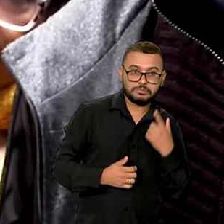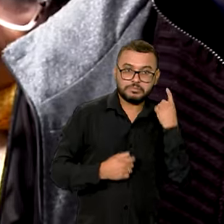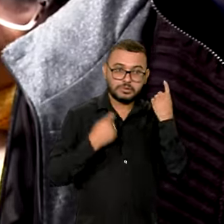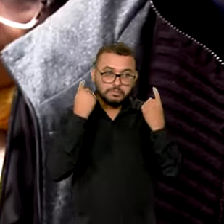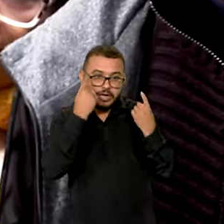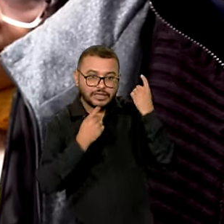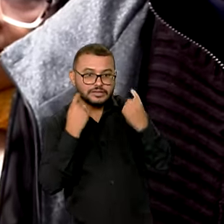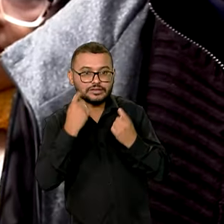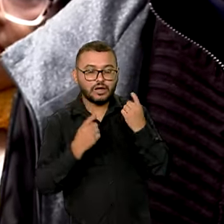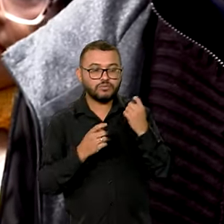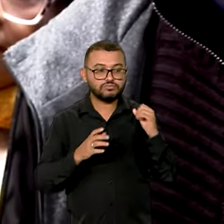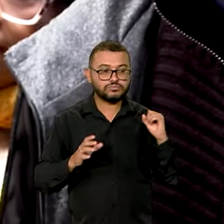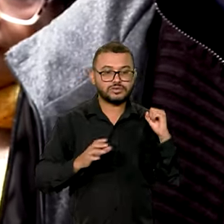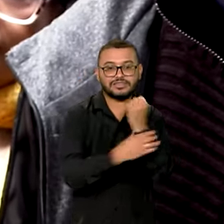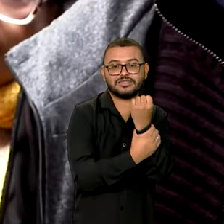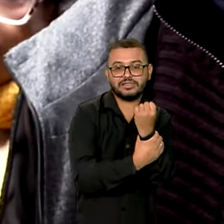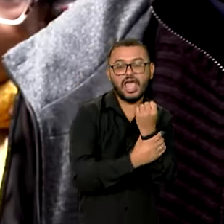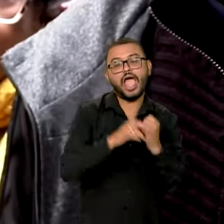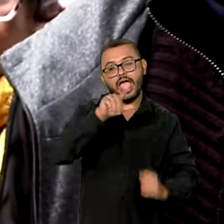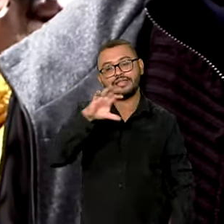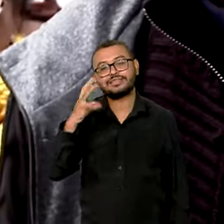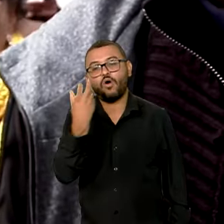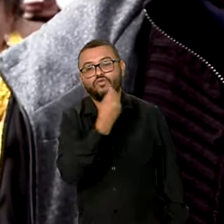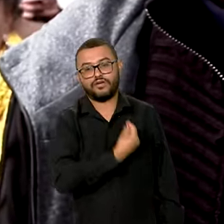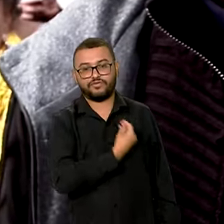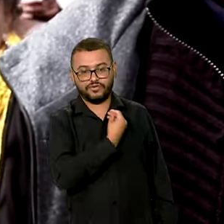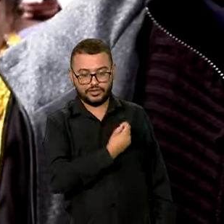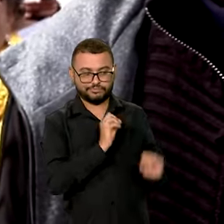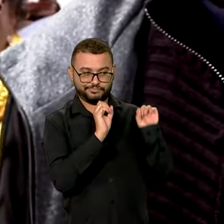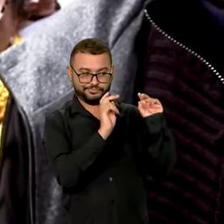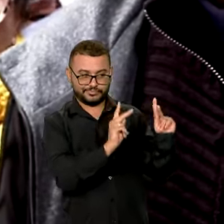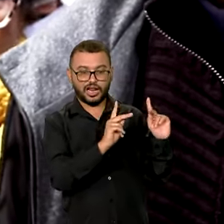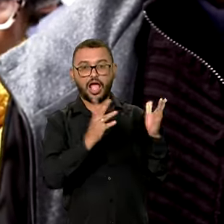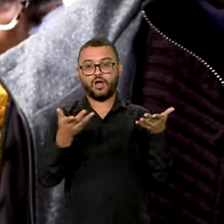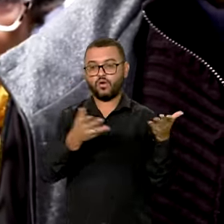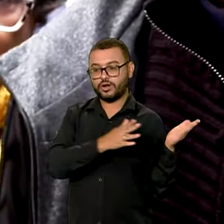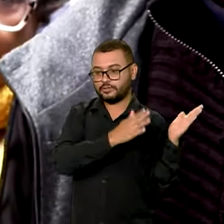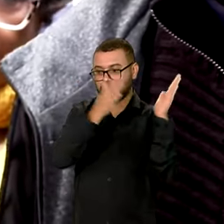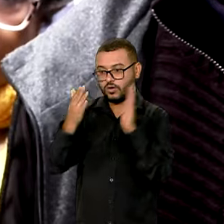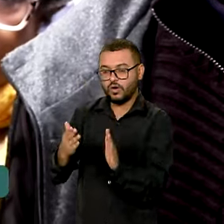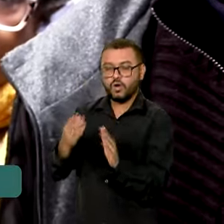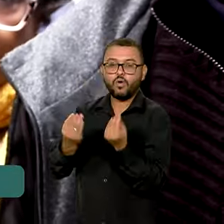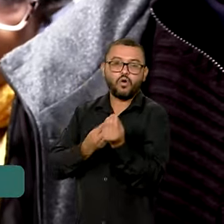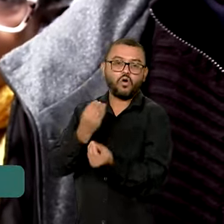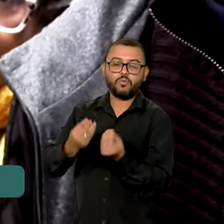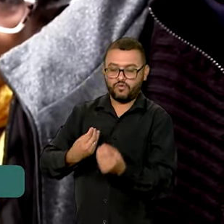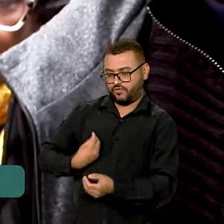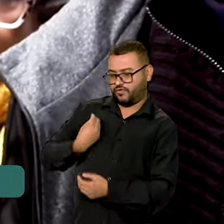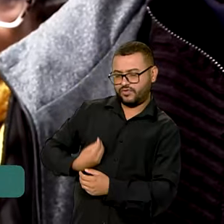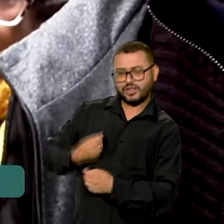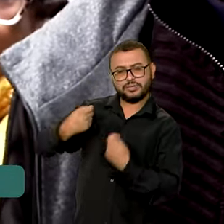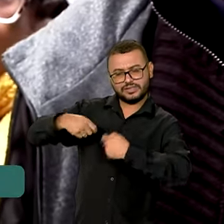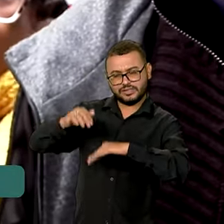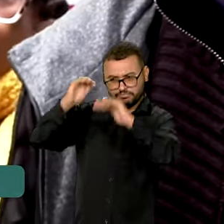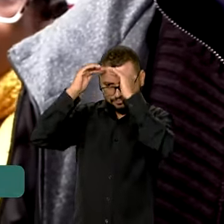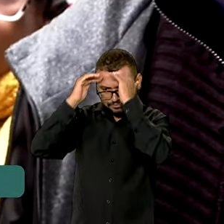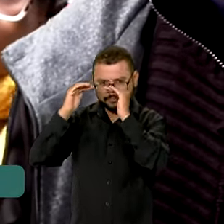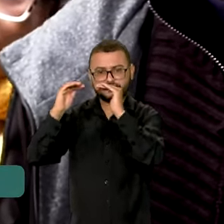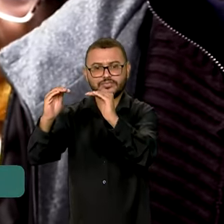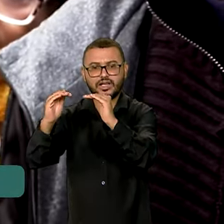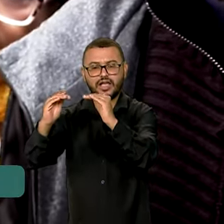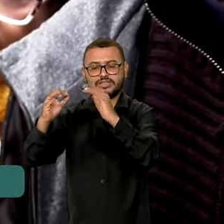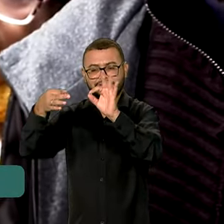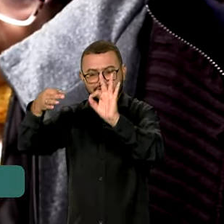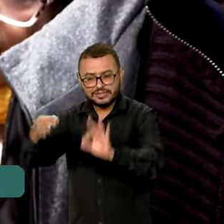poder preservar vidas. Agora é a gente socorrer para poder manter essas vidas com o mínimo de dignidade. E, portanto,